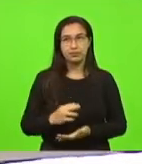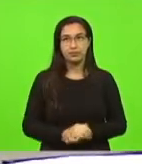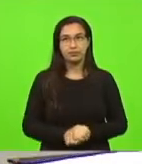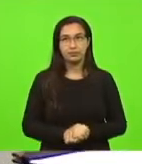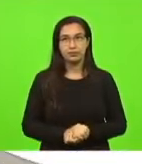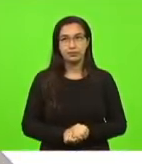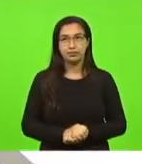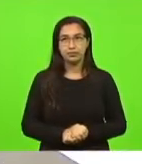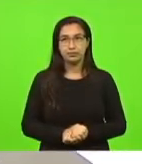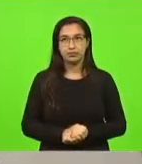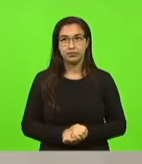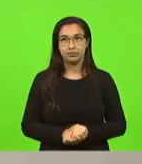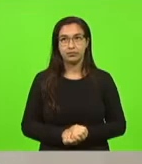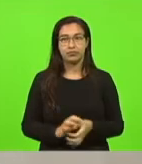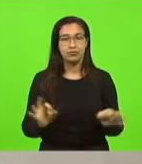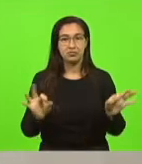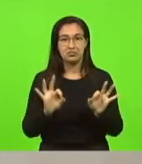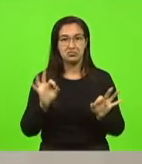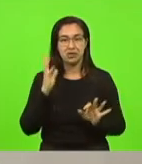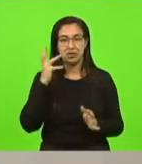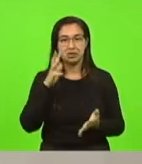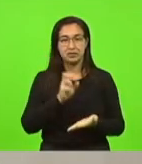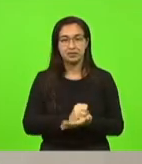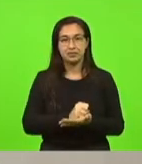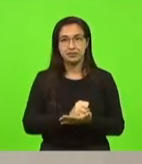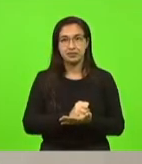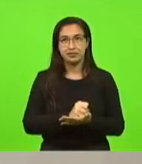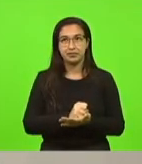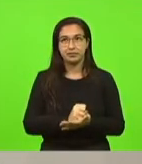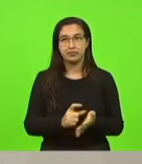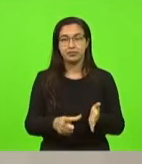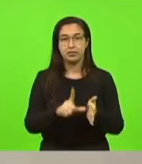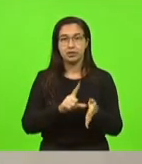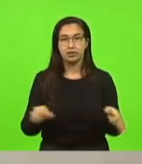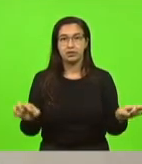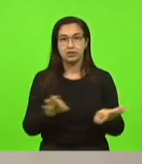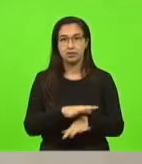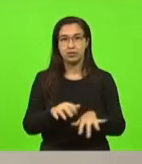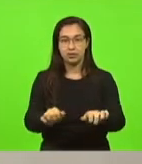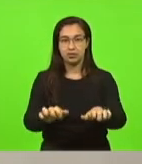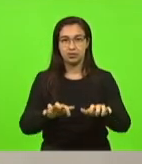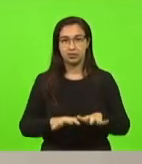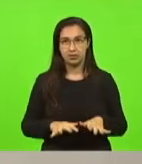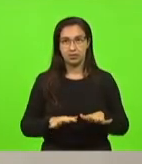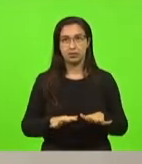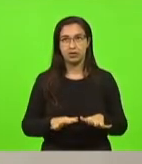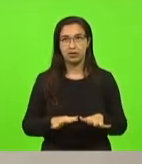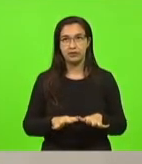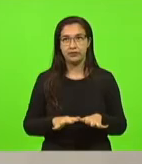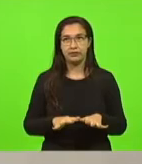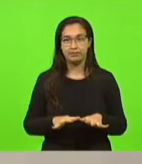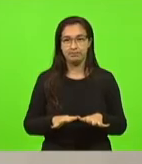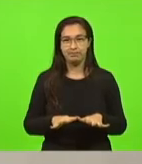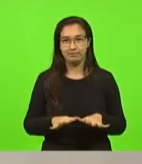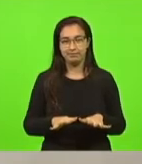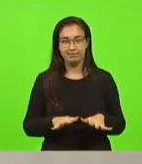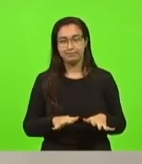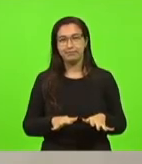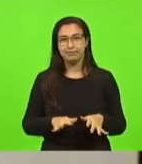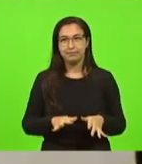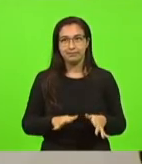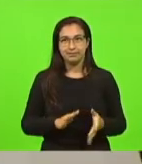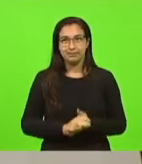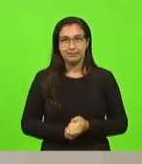expediente de hoje, nós não temos nem um orador inscrito. Esta presidência, antes de encerrar a presente sessão, vai ouvir o